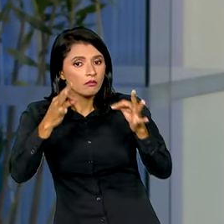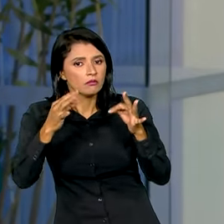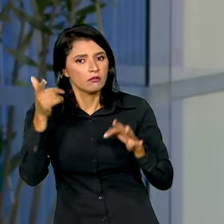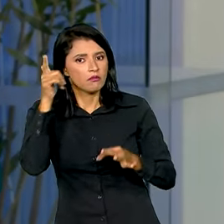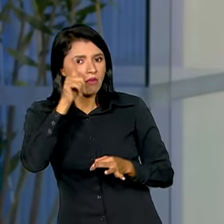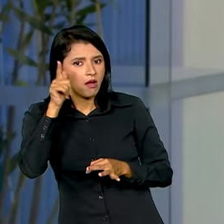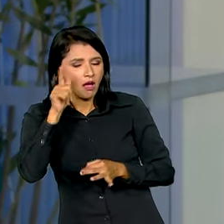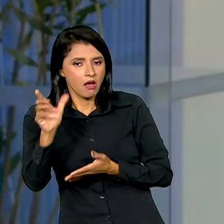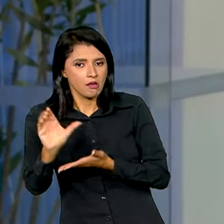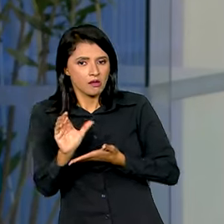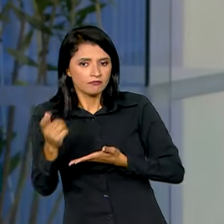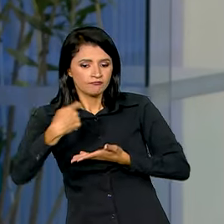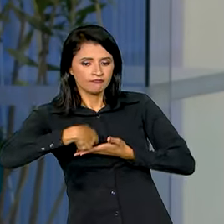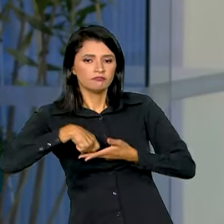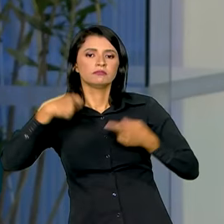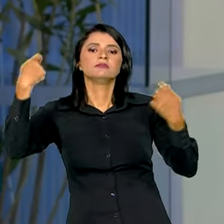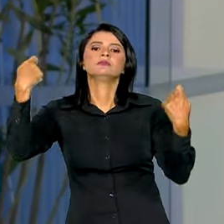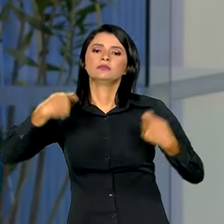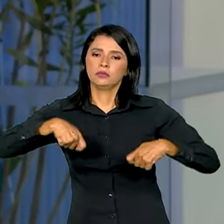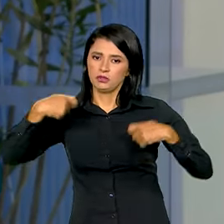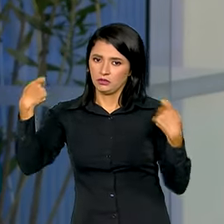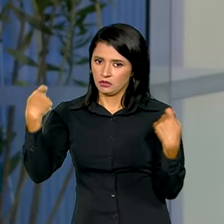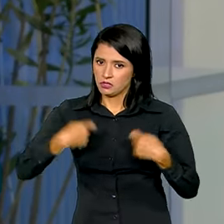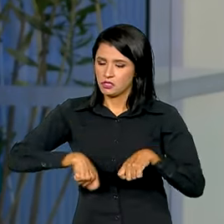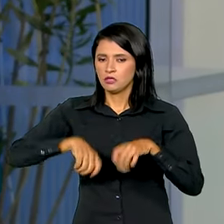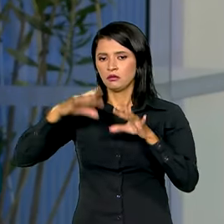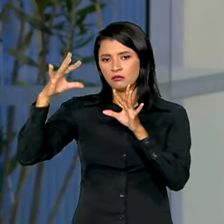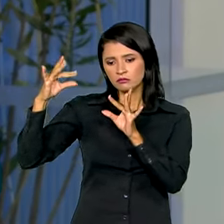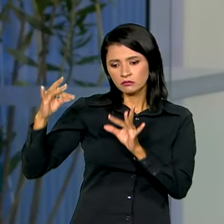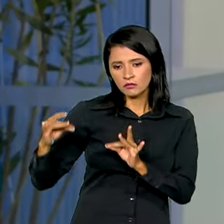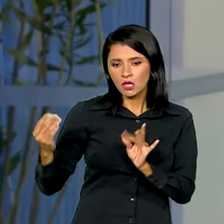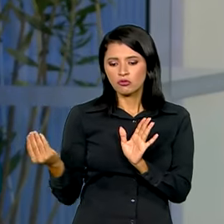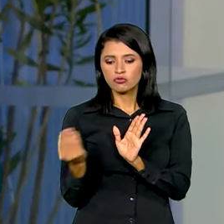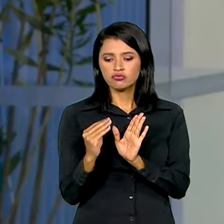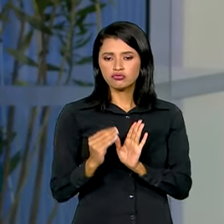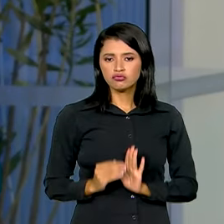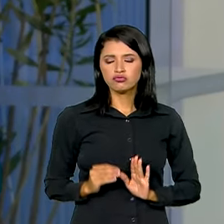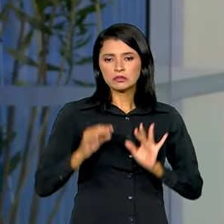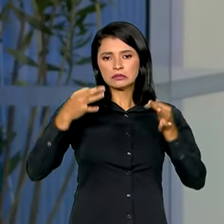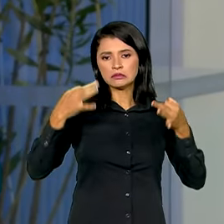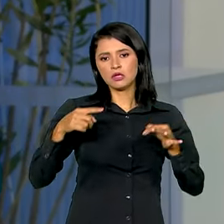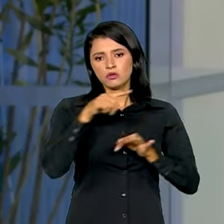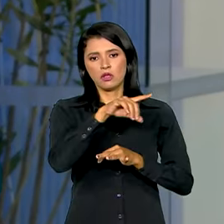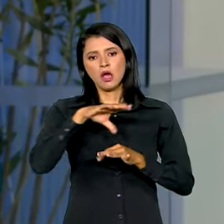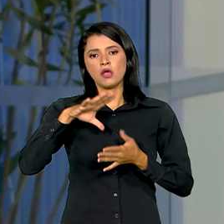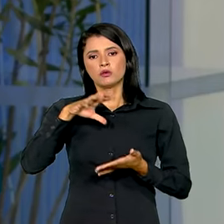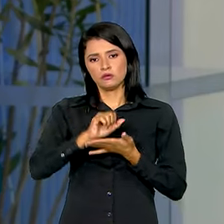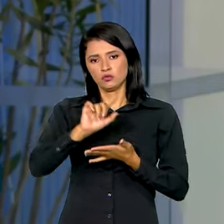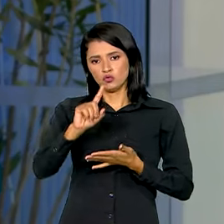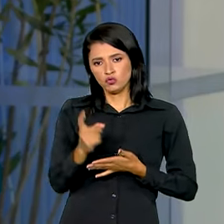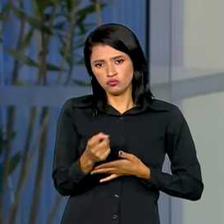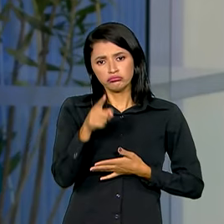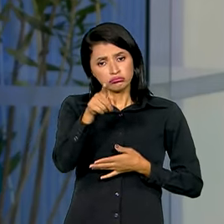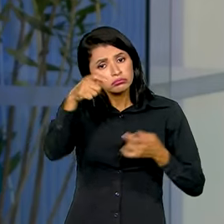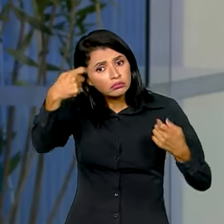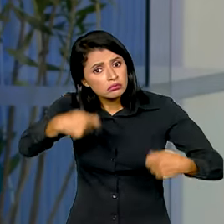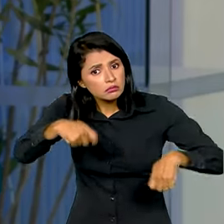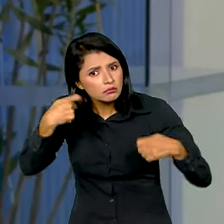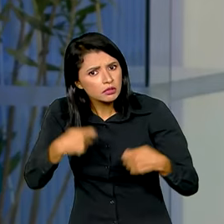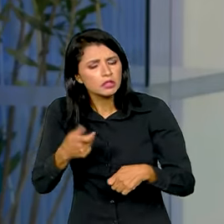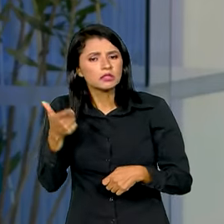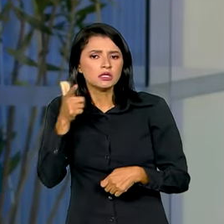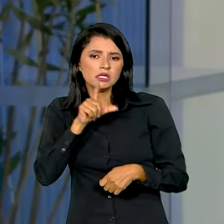para receber este benefício, é preciso estar com os dados atualizados lá no Cade Único. E se você precisa desse